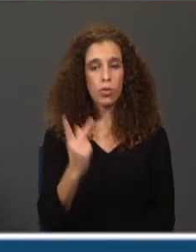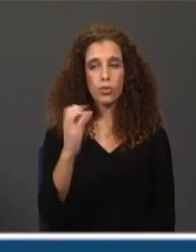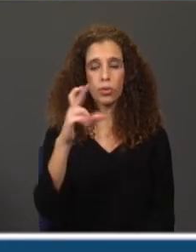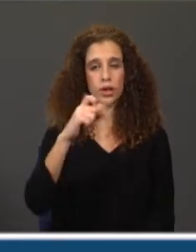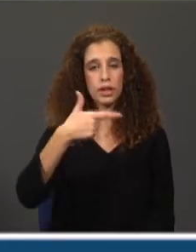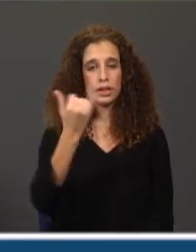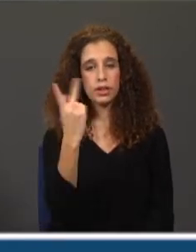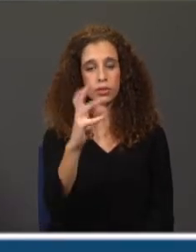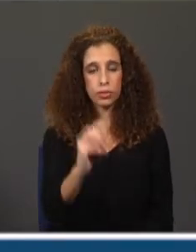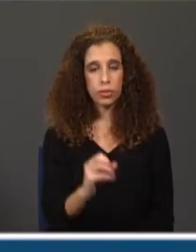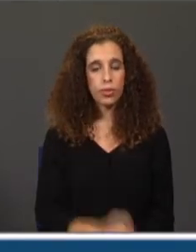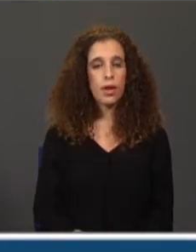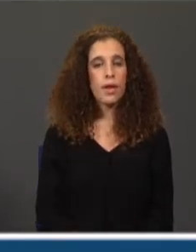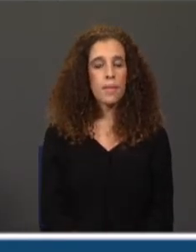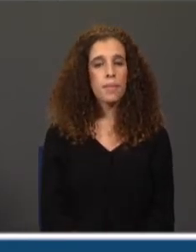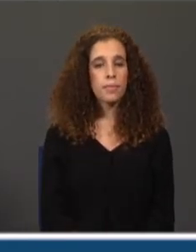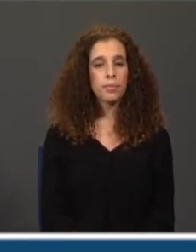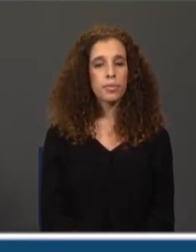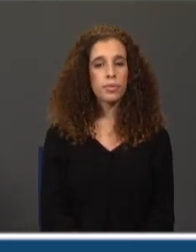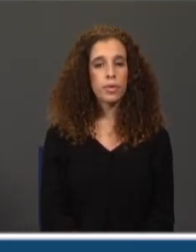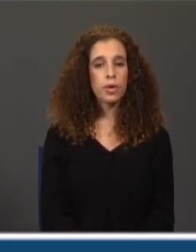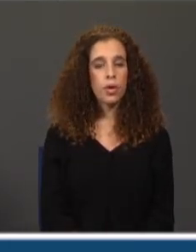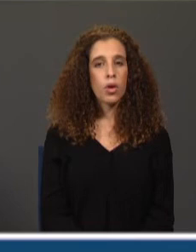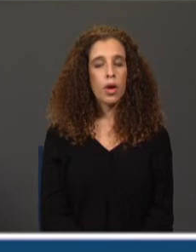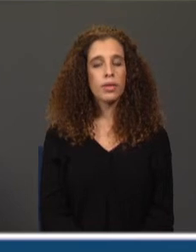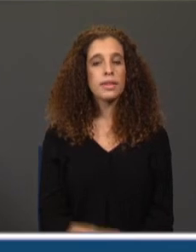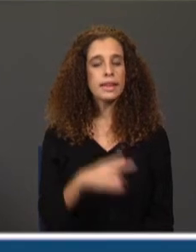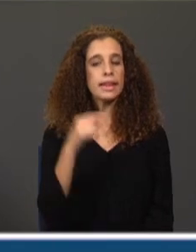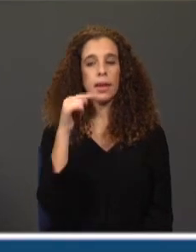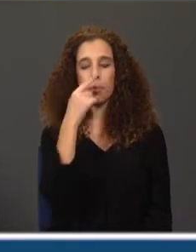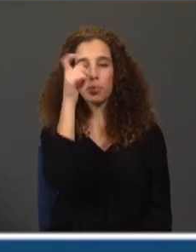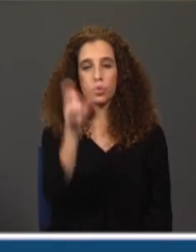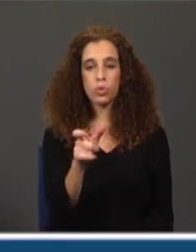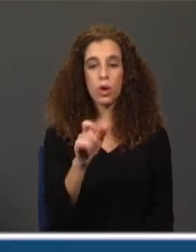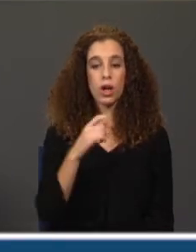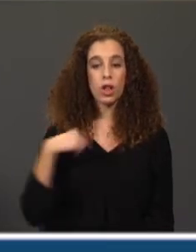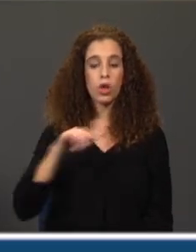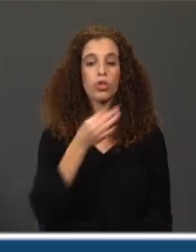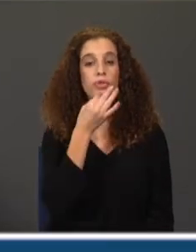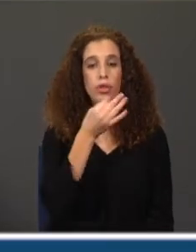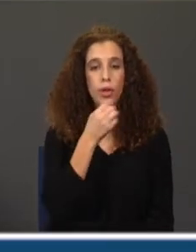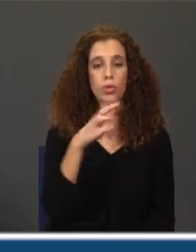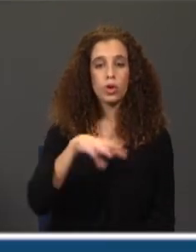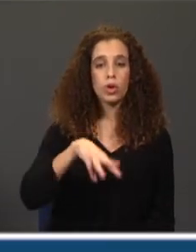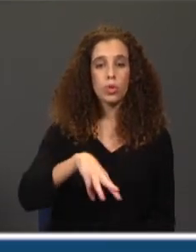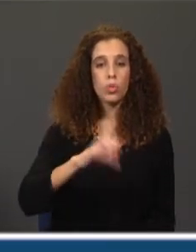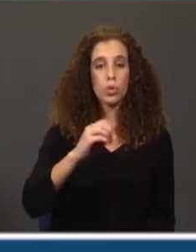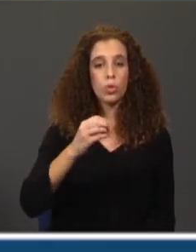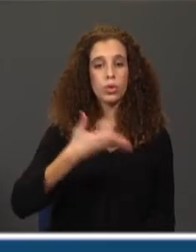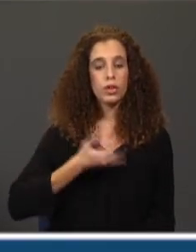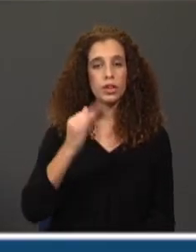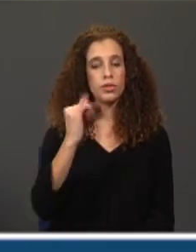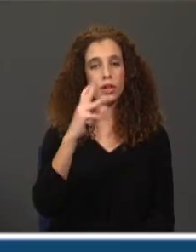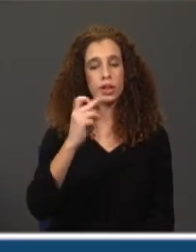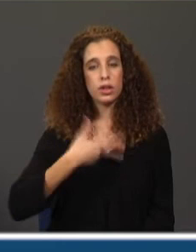vocativo, a menção do nosso interlocutor, daquele a quem nos dirigimos e o modificador da frase que